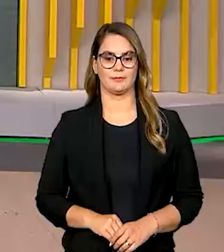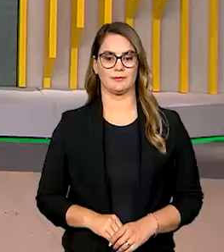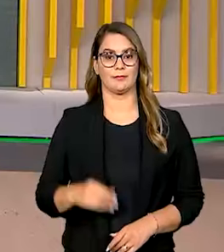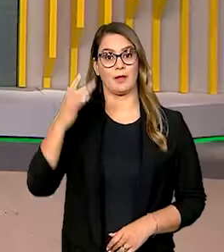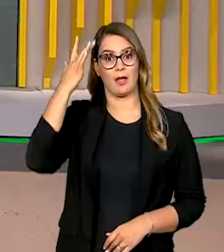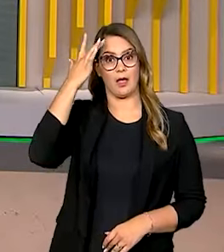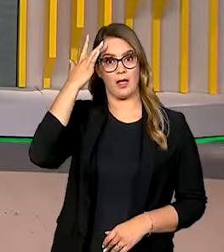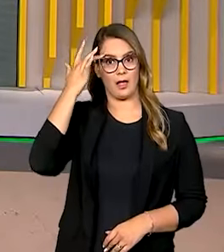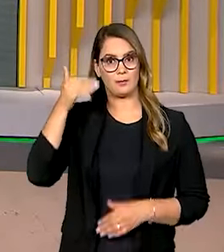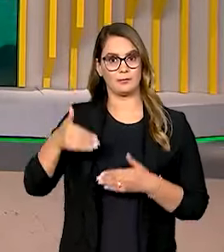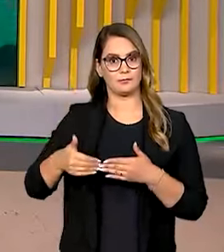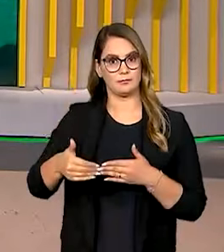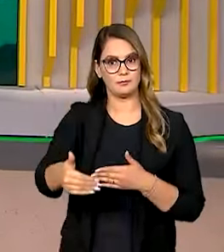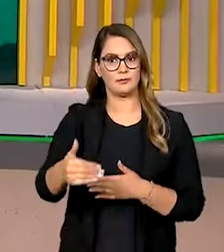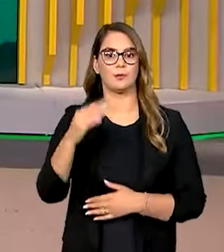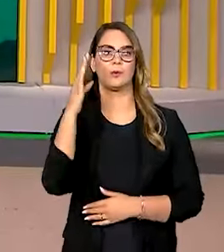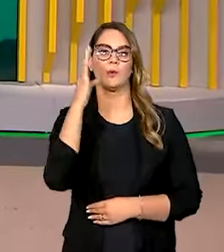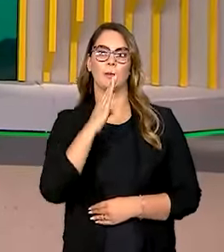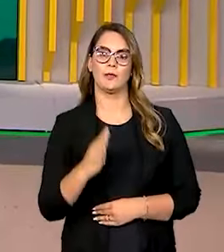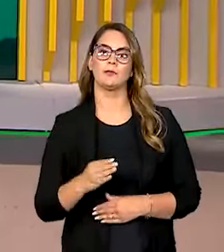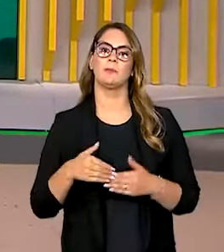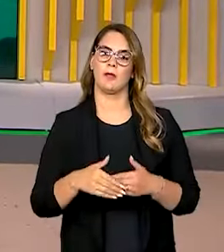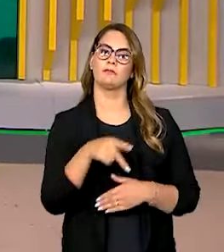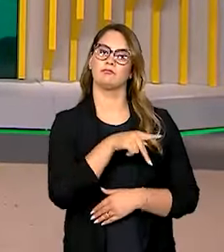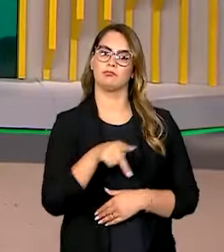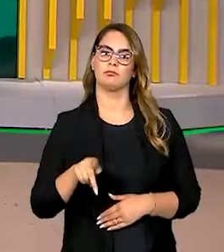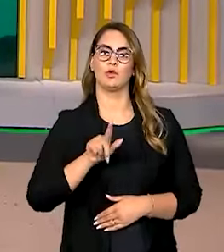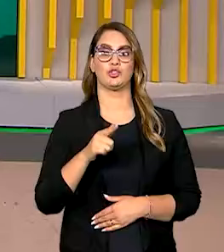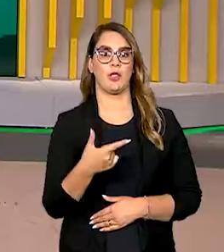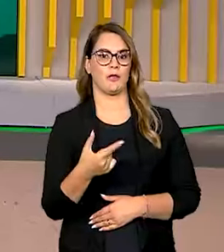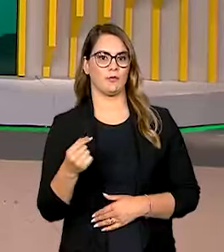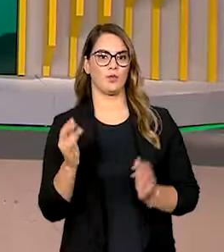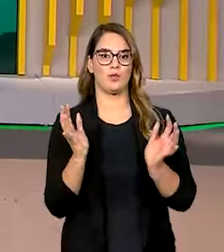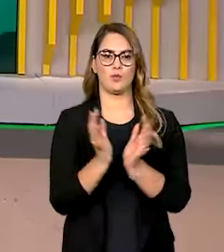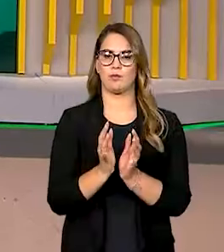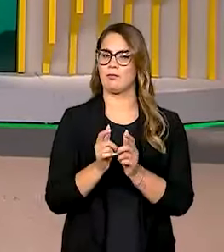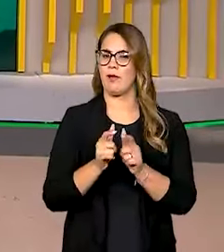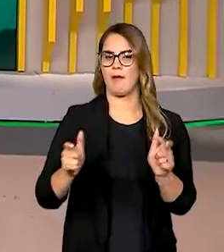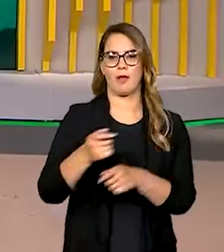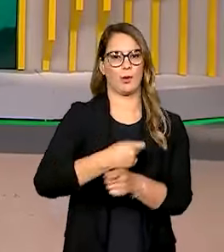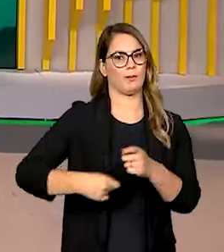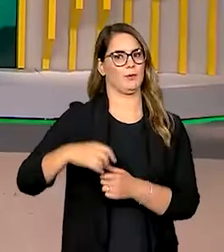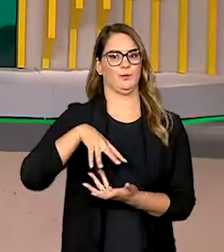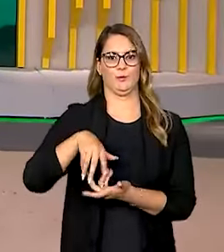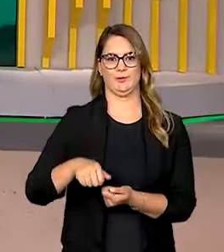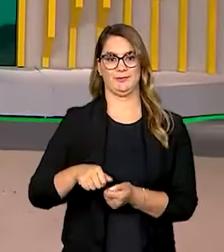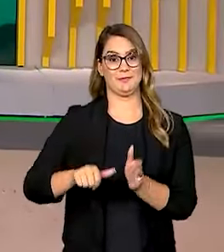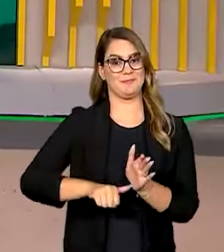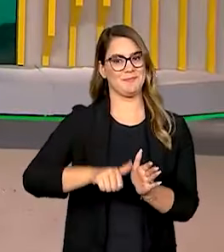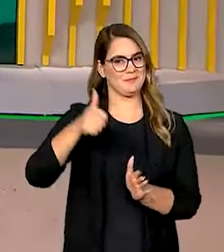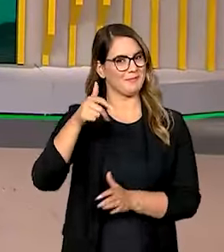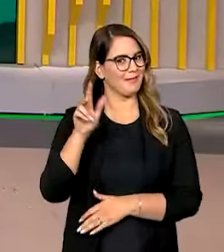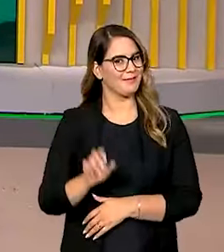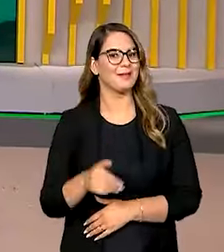A partir da zero hora desta sexta-feira, o Brasil passa a presidir o G20, grupo das maiores economias do mundo. É a